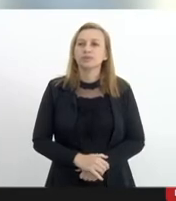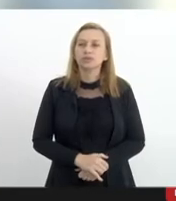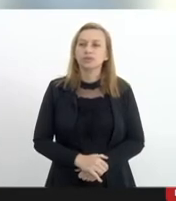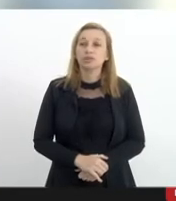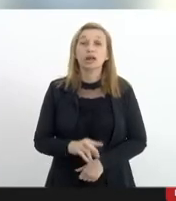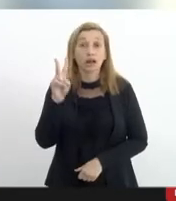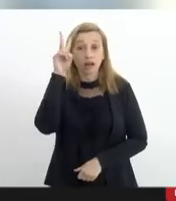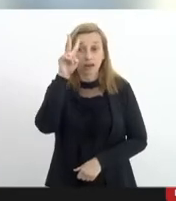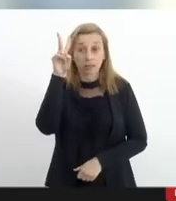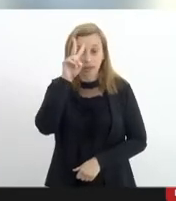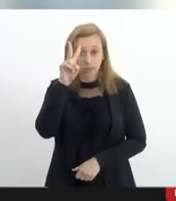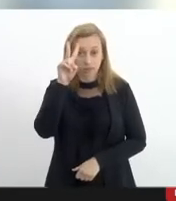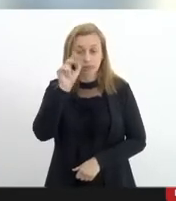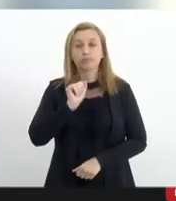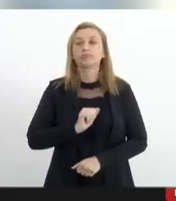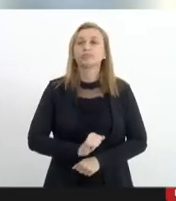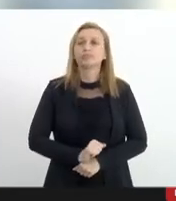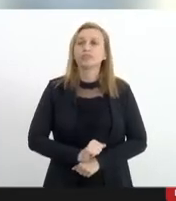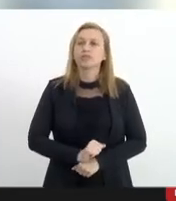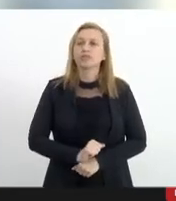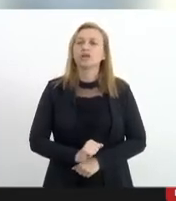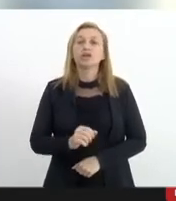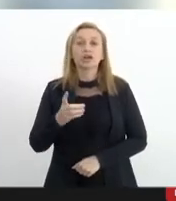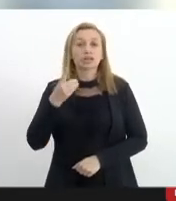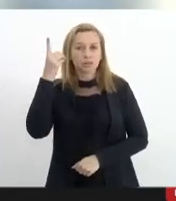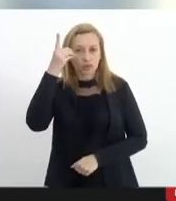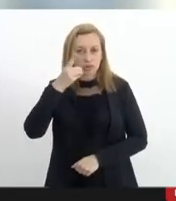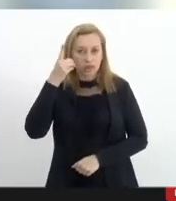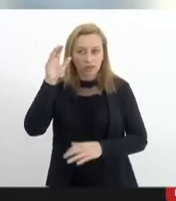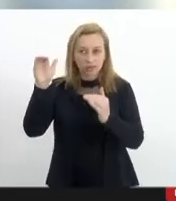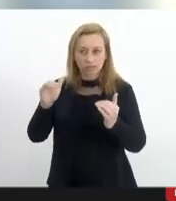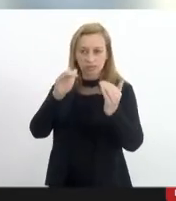lembrando apenas que como a nobre deputada disse